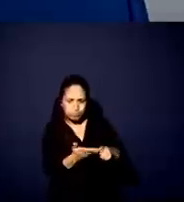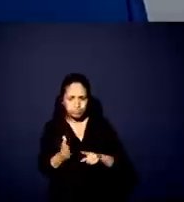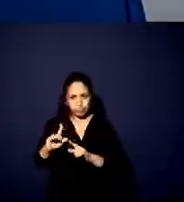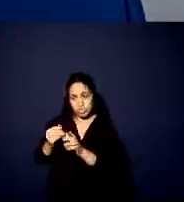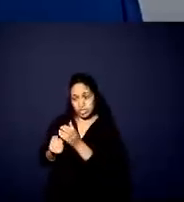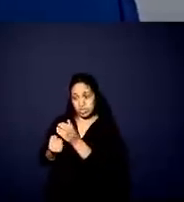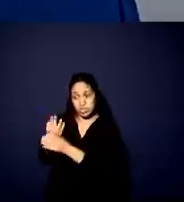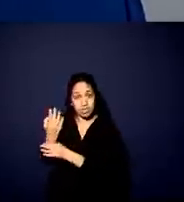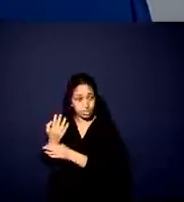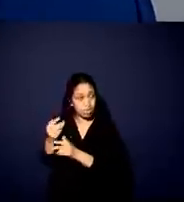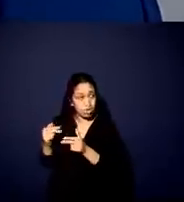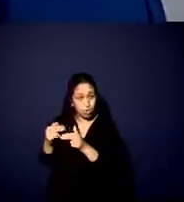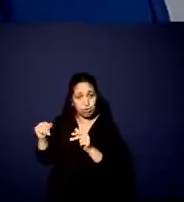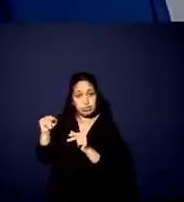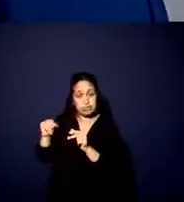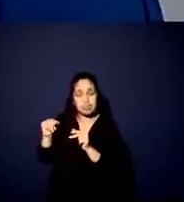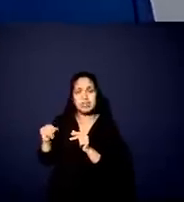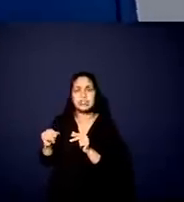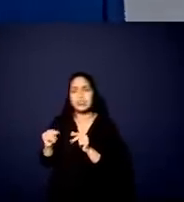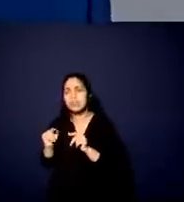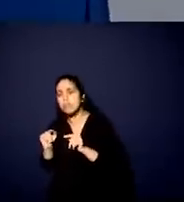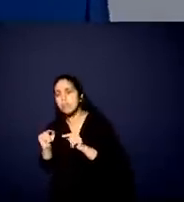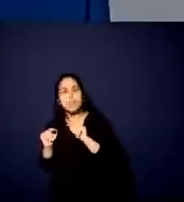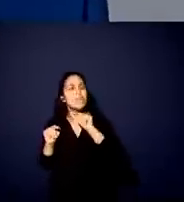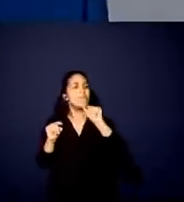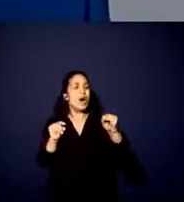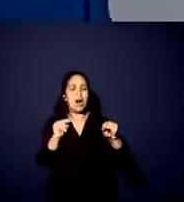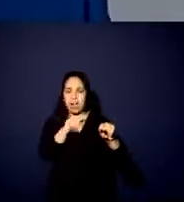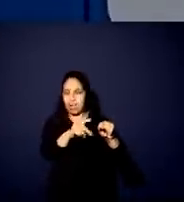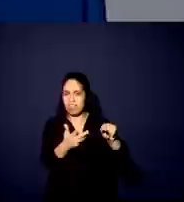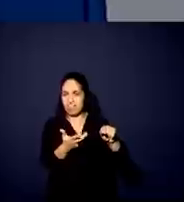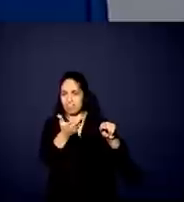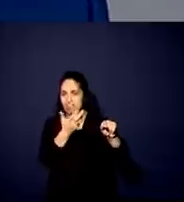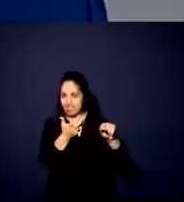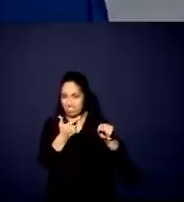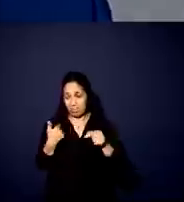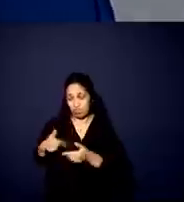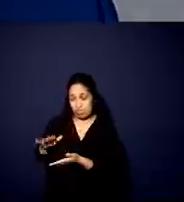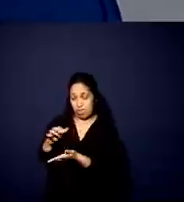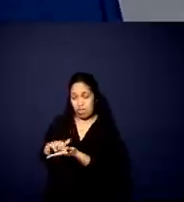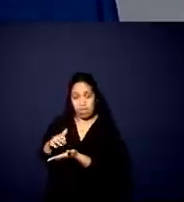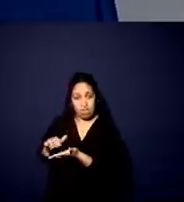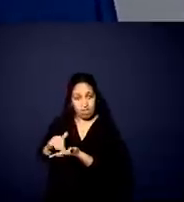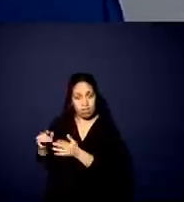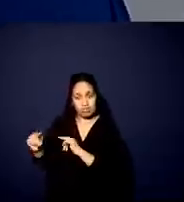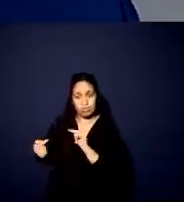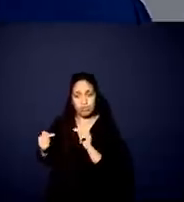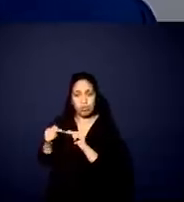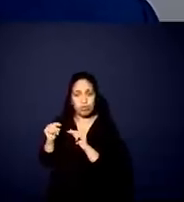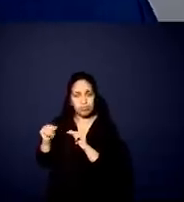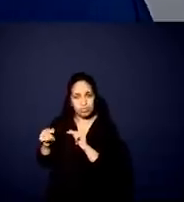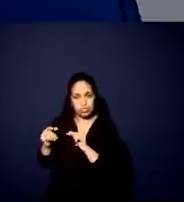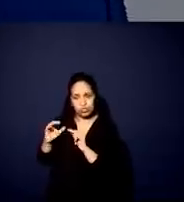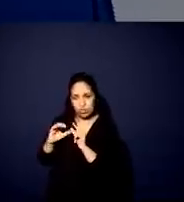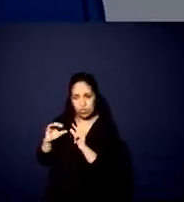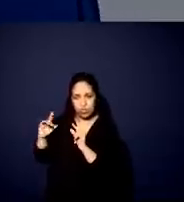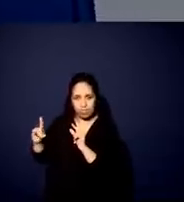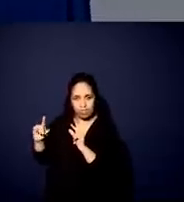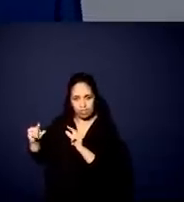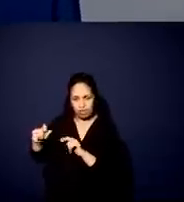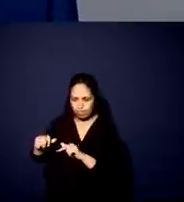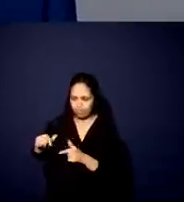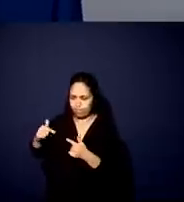organismo desse, é que a gente está apontando aonde a gente quer chegar. Então, é uma secretaria que vai ter o objetivo de coordenar os